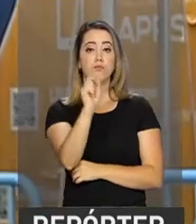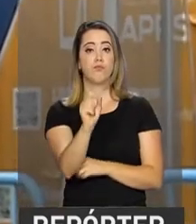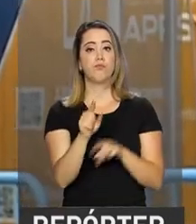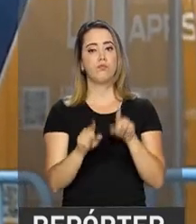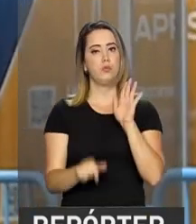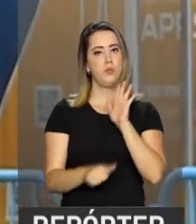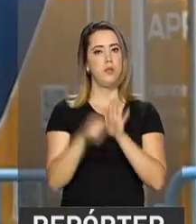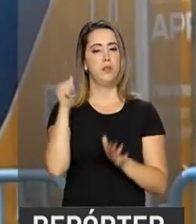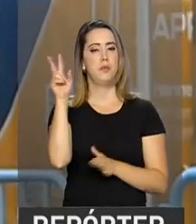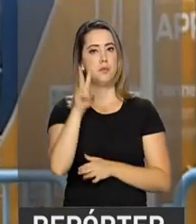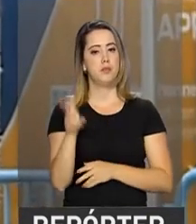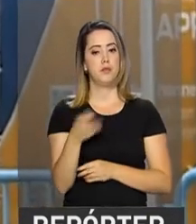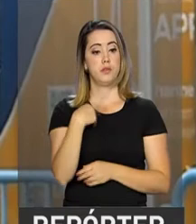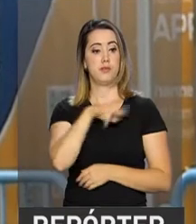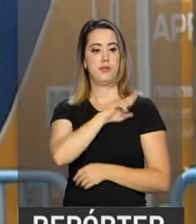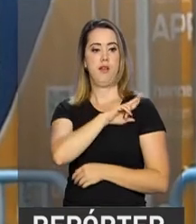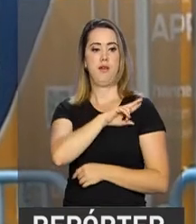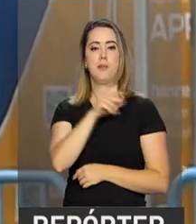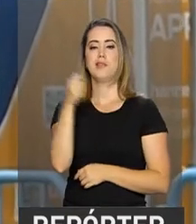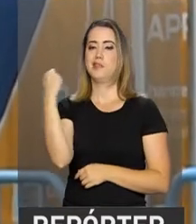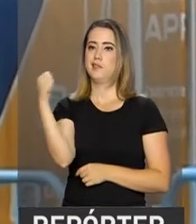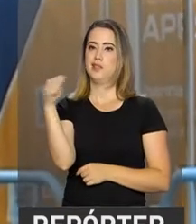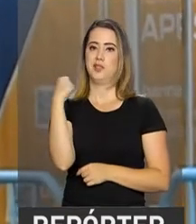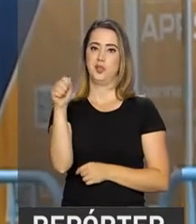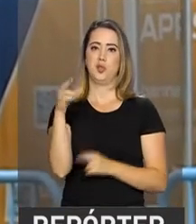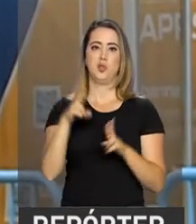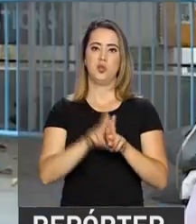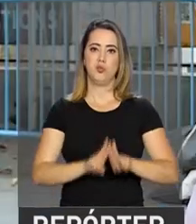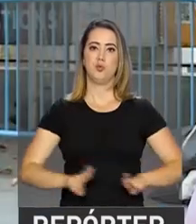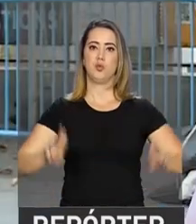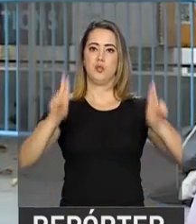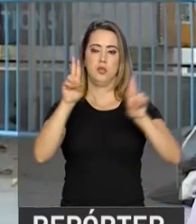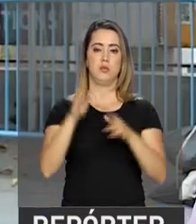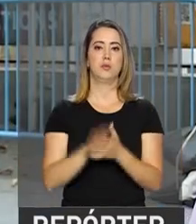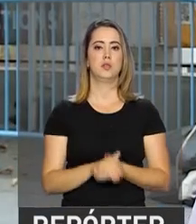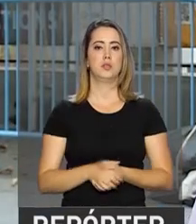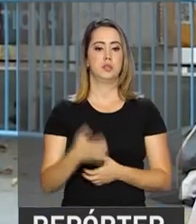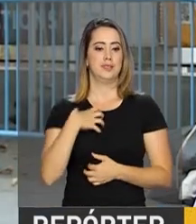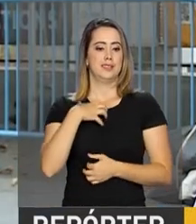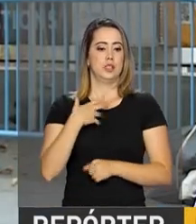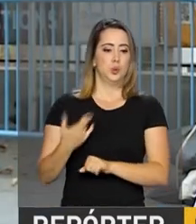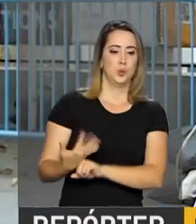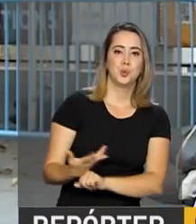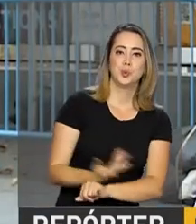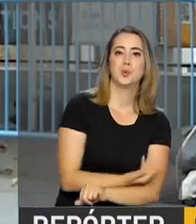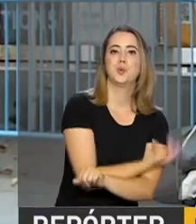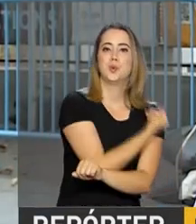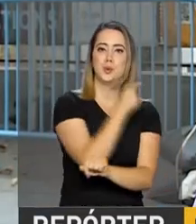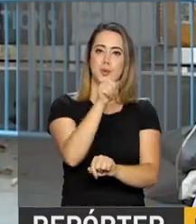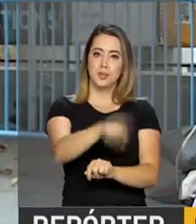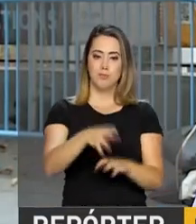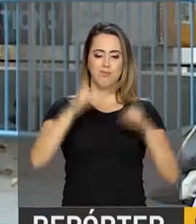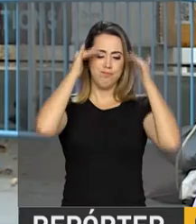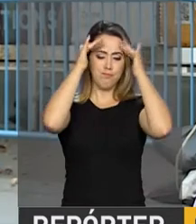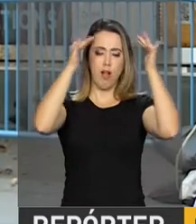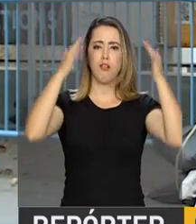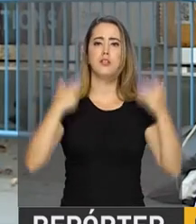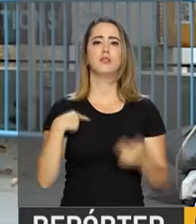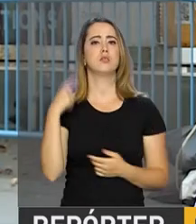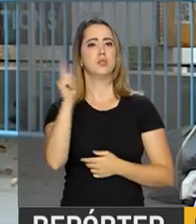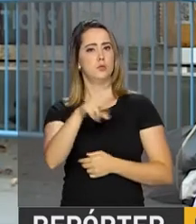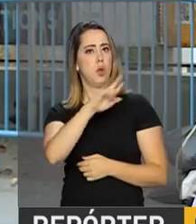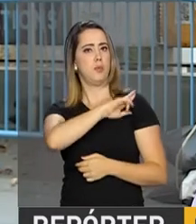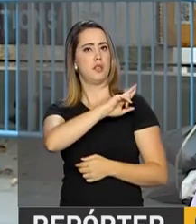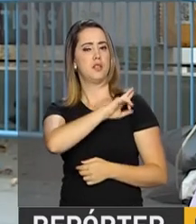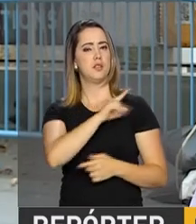Esta é a primeira vez que ela representa a Argentina nas Nações Unidas. É uma emoção muito grande, é uma honra enorme e uma